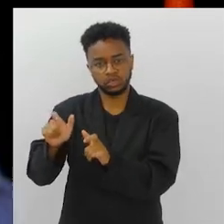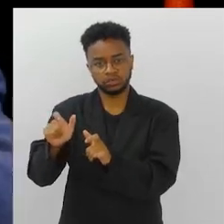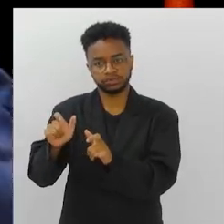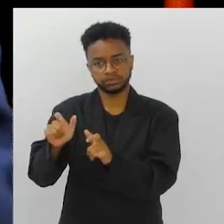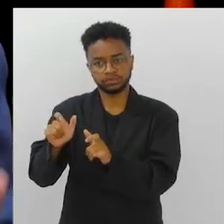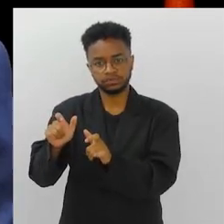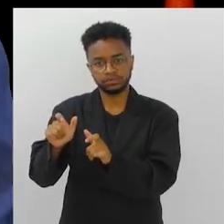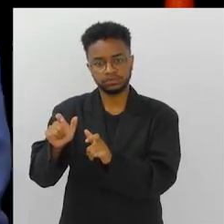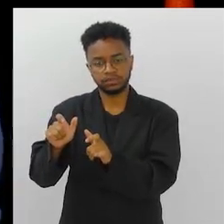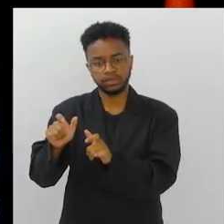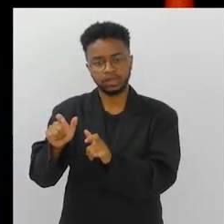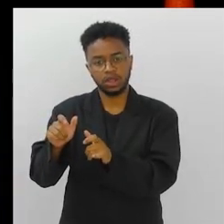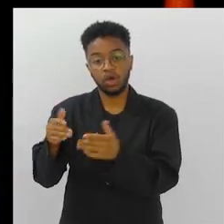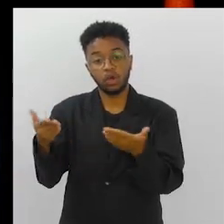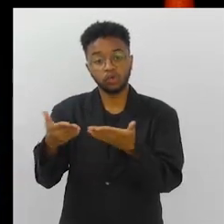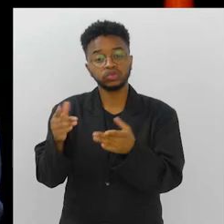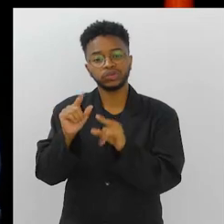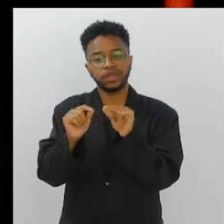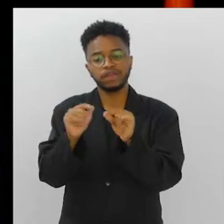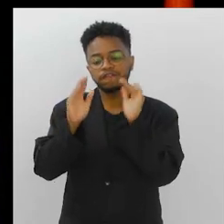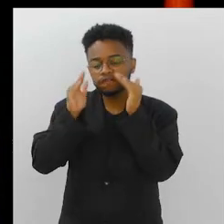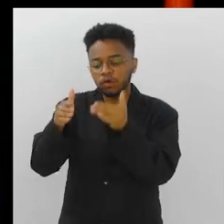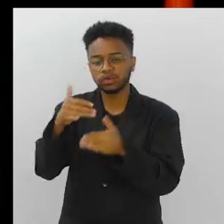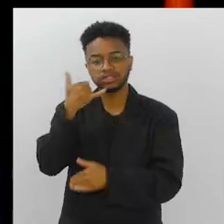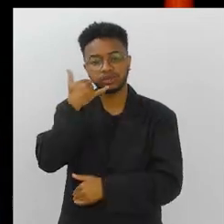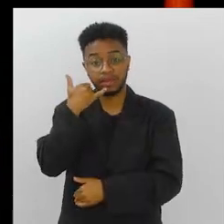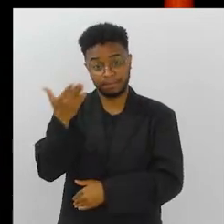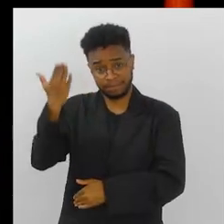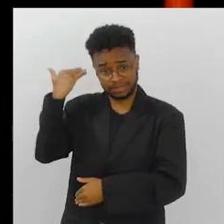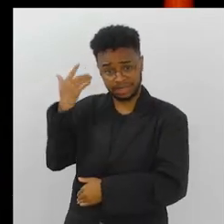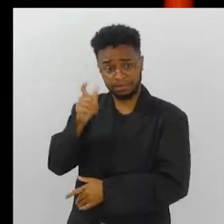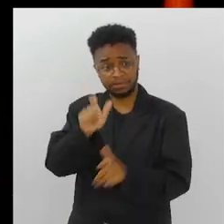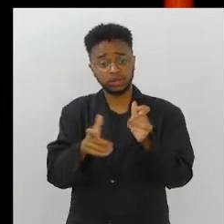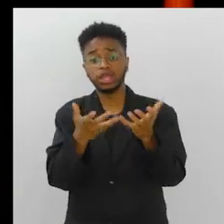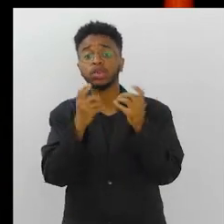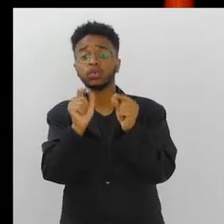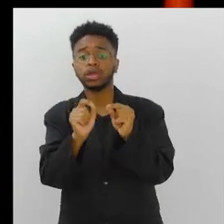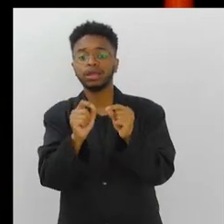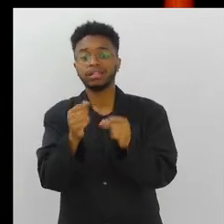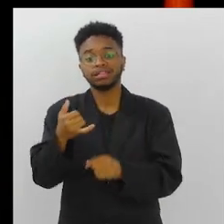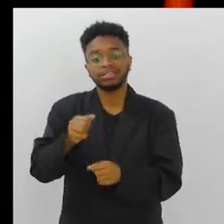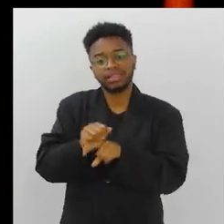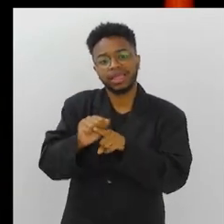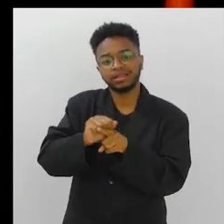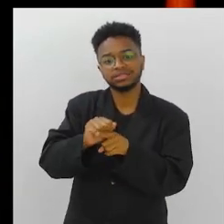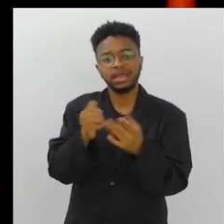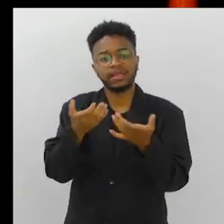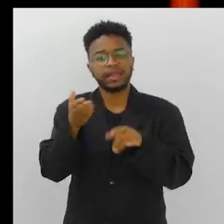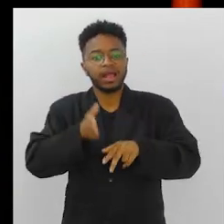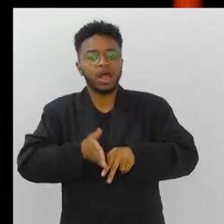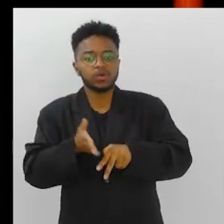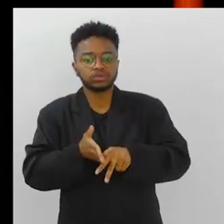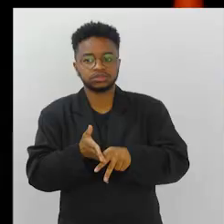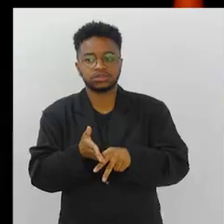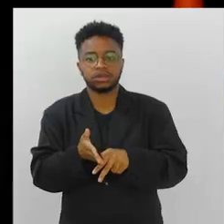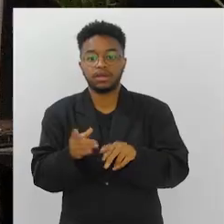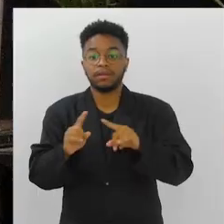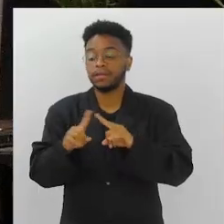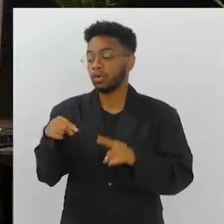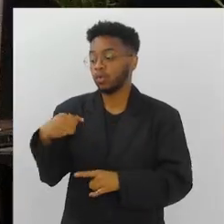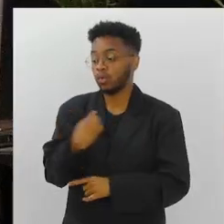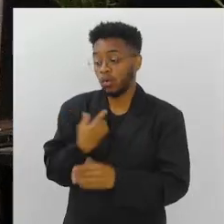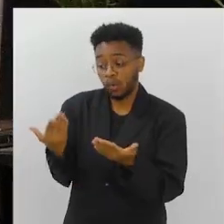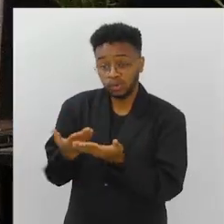das pessoas que estão a margem da sociedade hoje são os celulares. Na minha época, era um tênis. Na minha época, era uma calça de E a gente não consegue nem